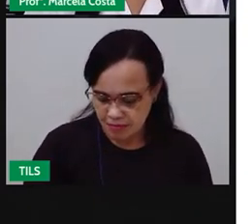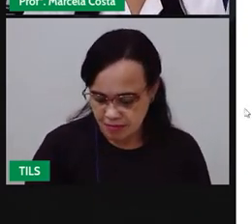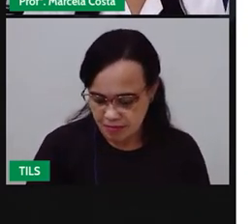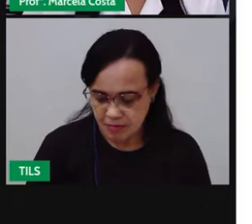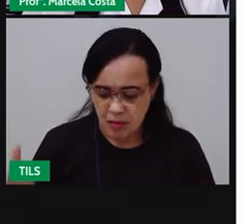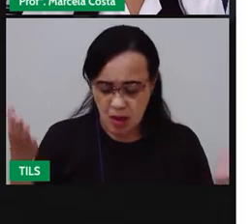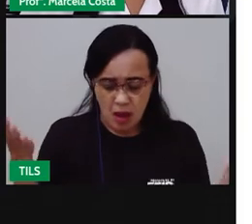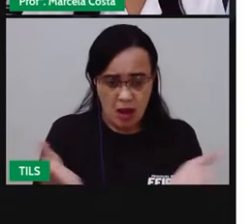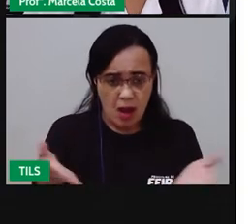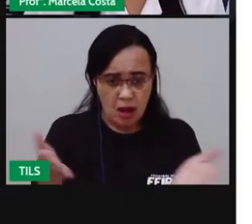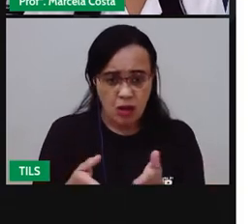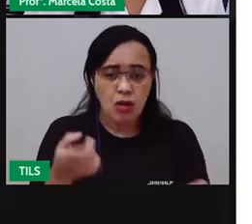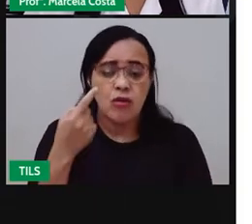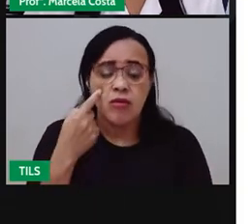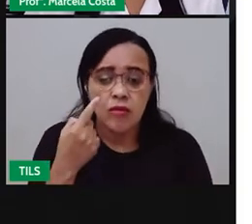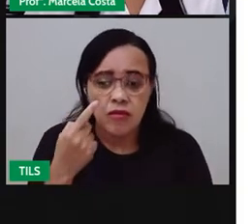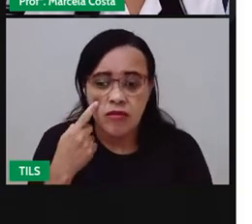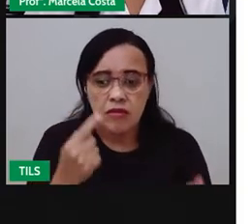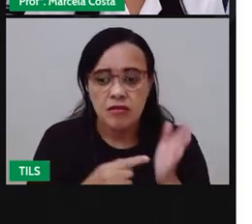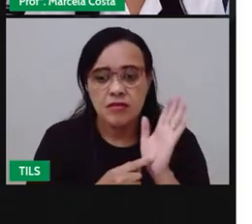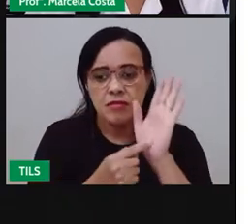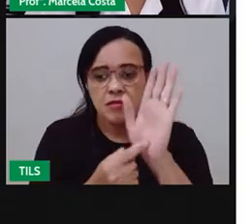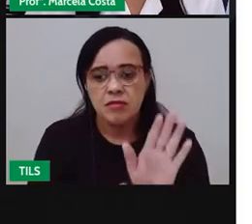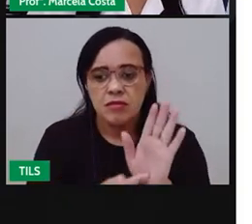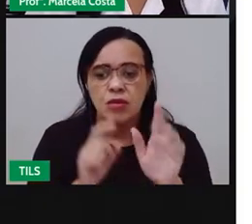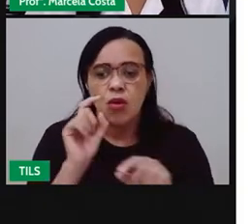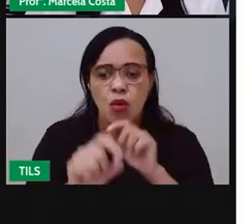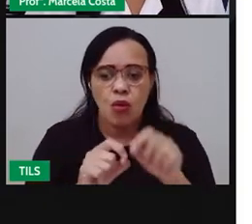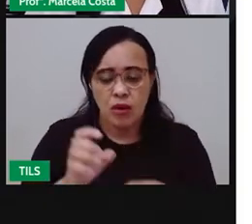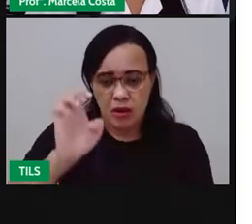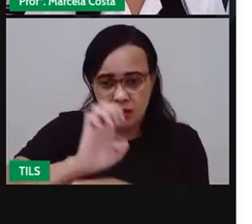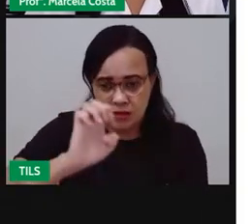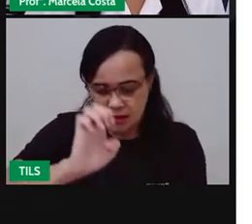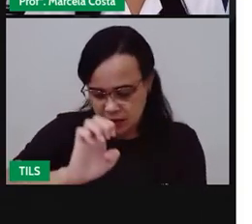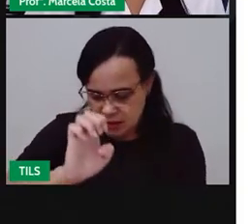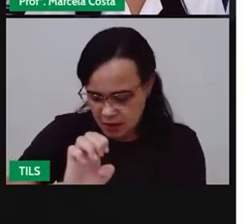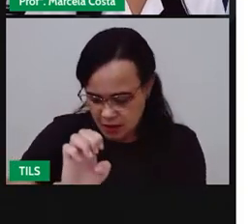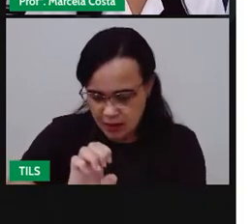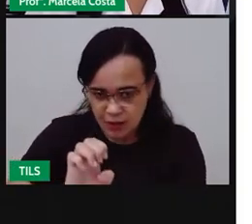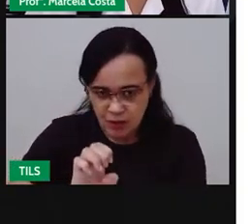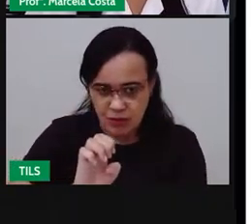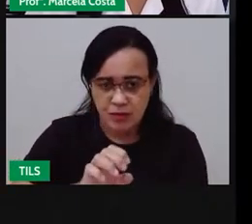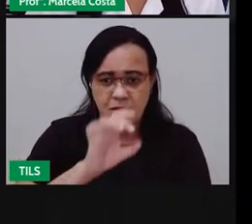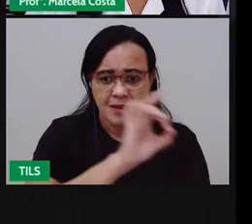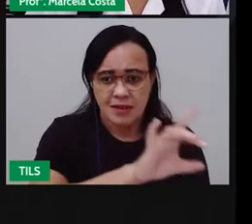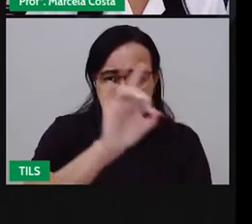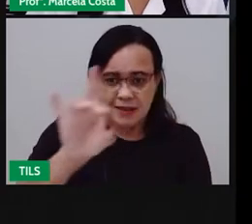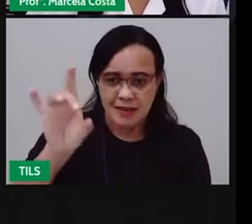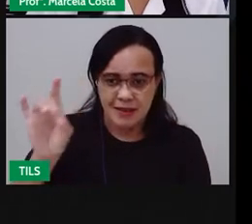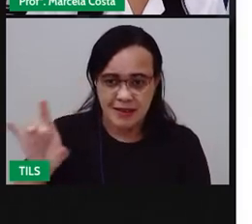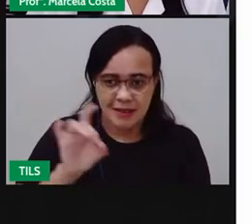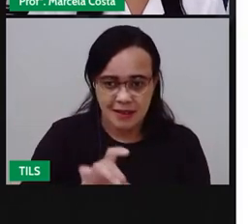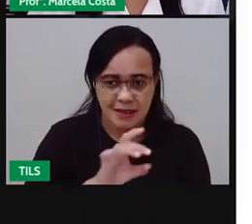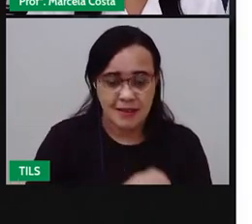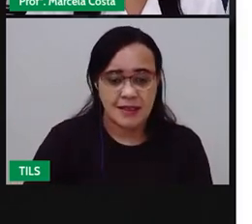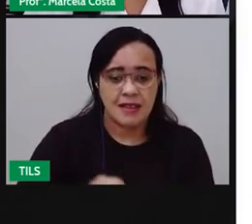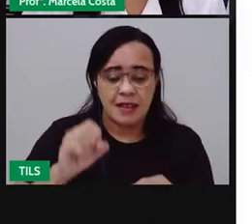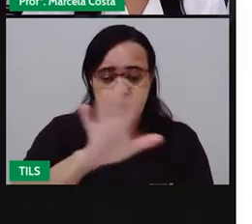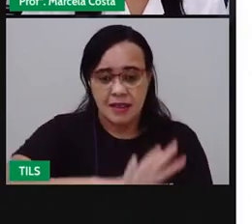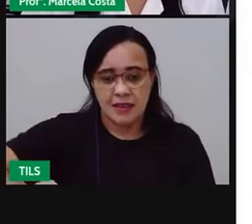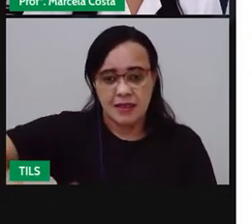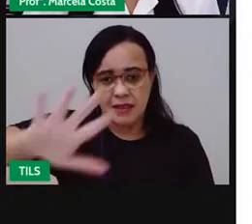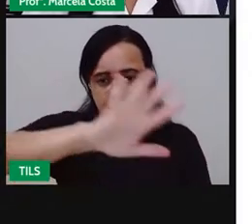Agora, crianças, vamos ver os estados que compõem essa região,